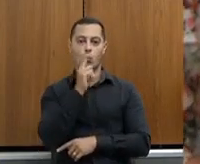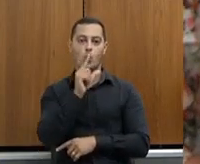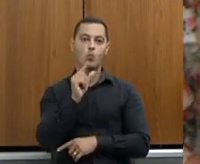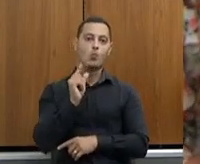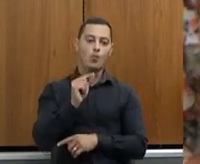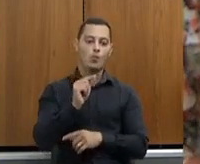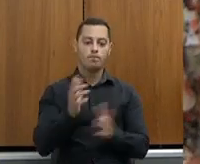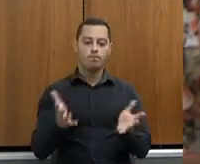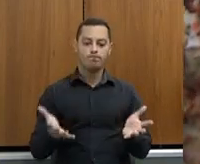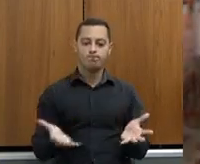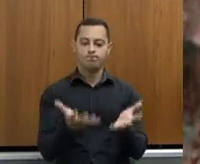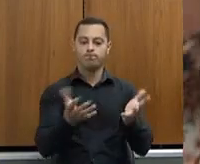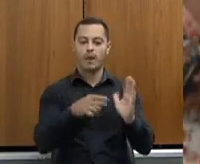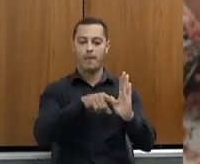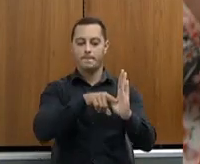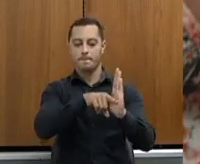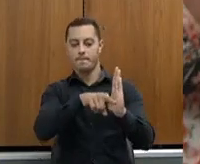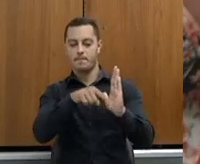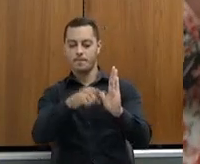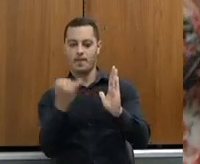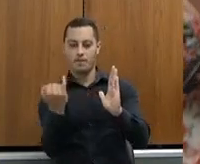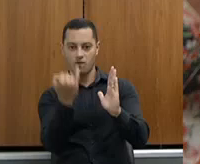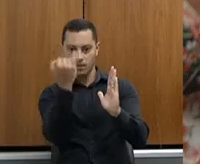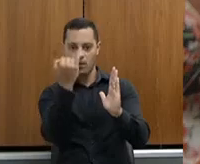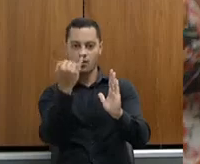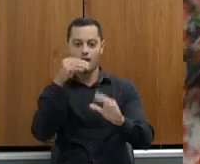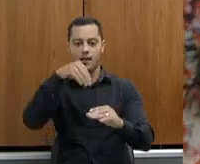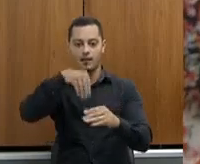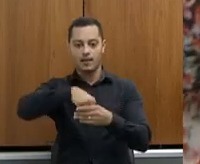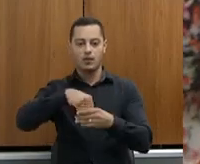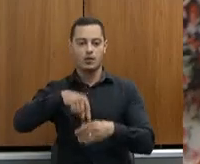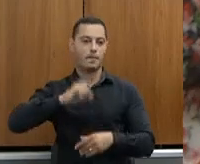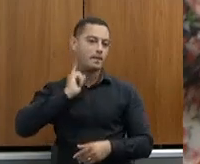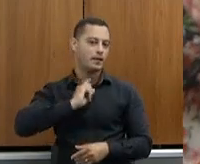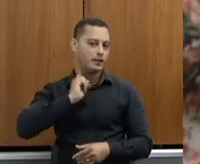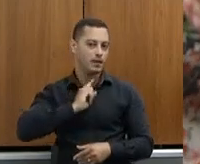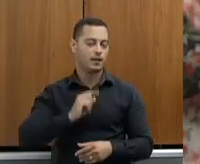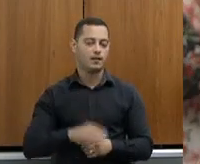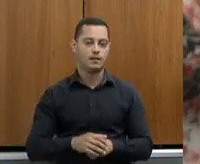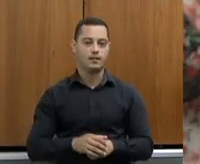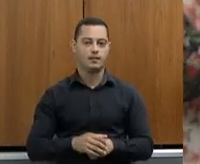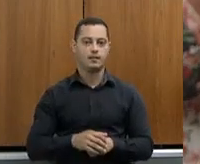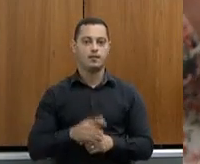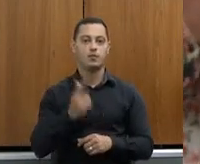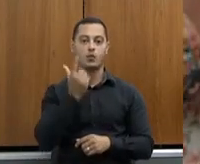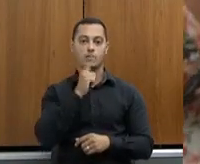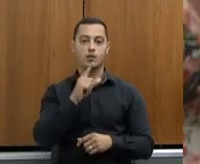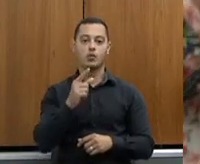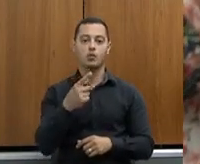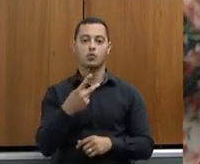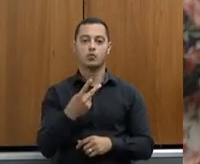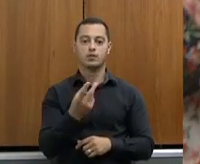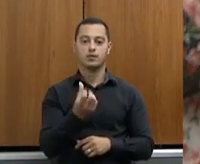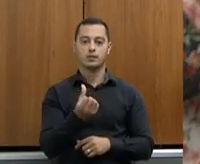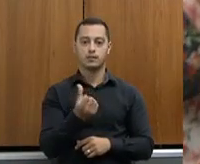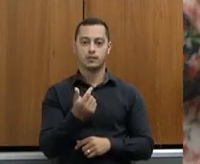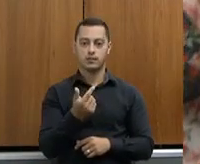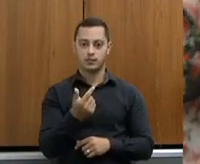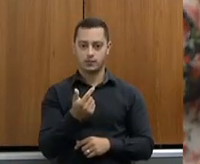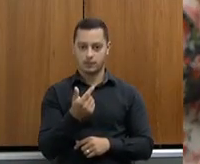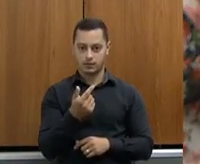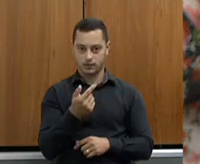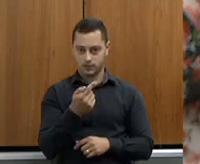questão da pesquisa que é tão fundamental e a tecnologia no Estado. Epamig gerou mais 286 tecnologias agropecuárias e agroindustriais,